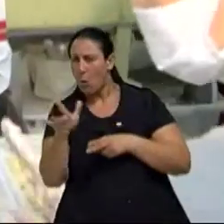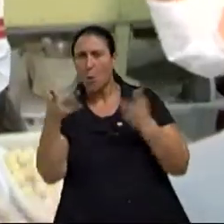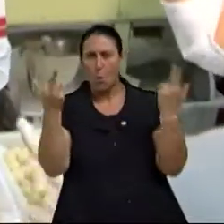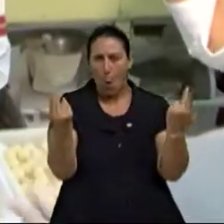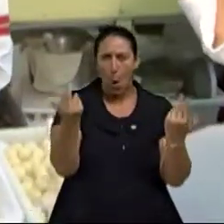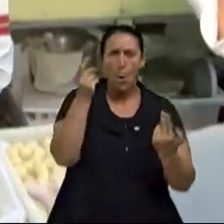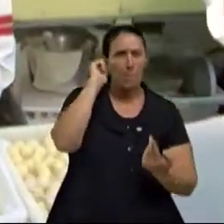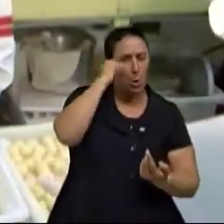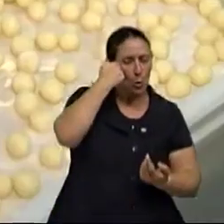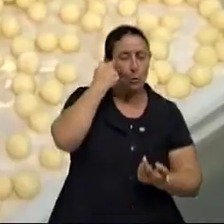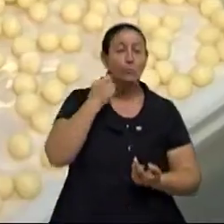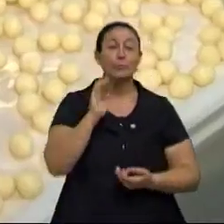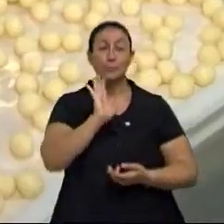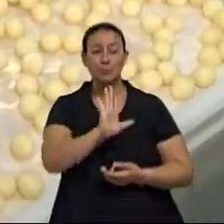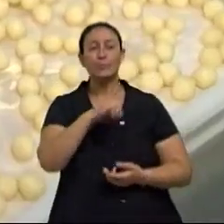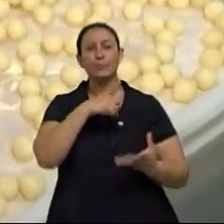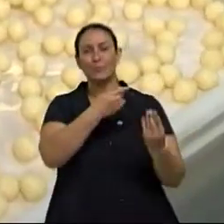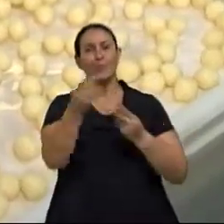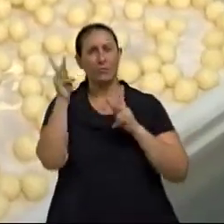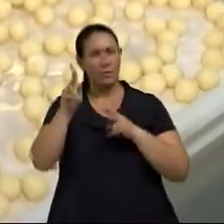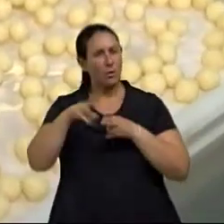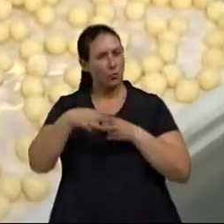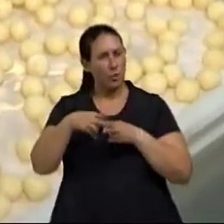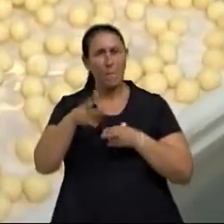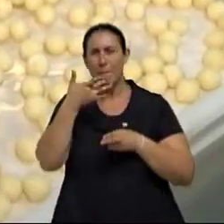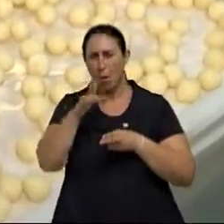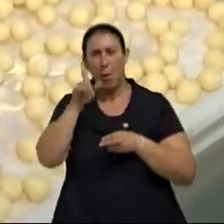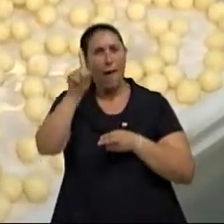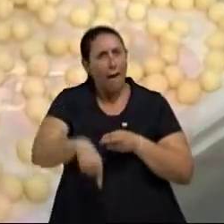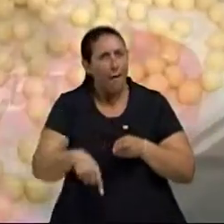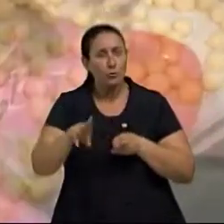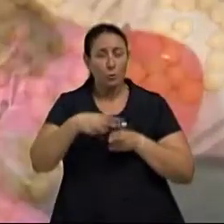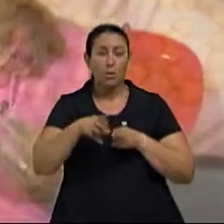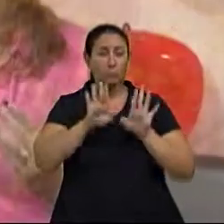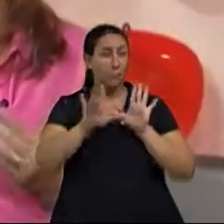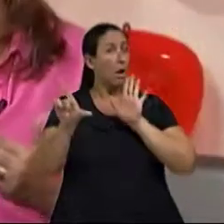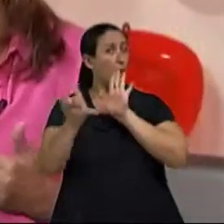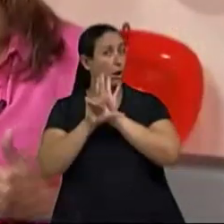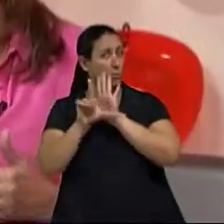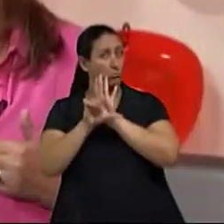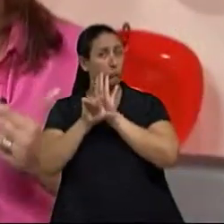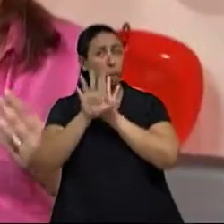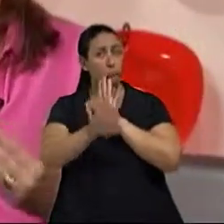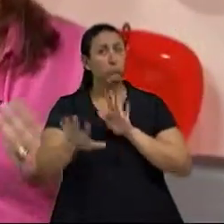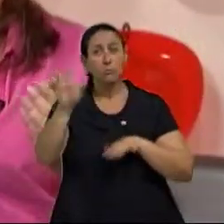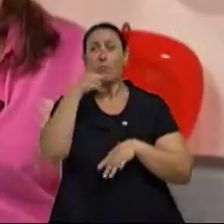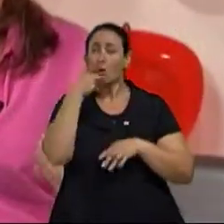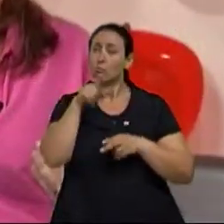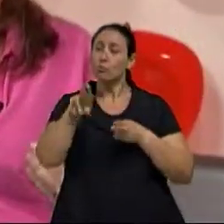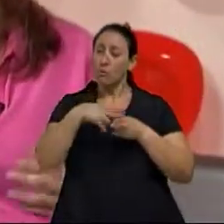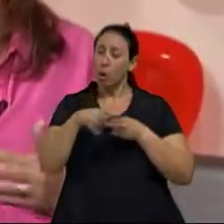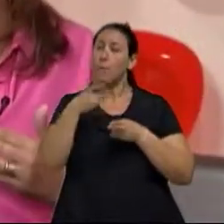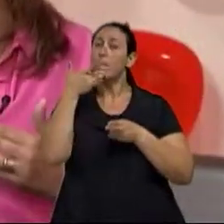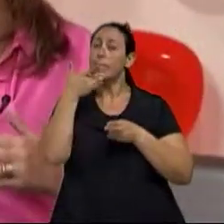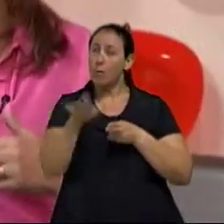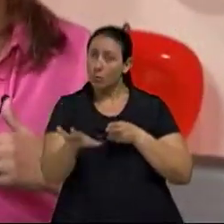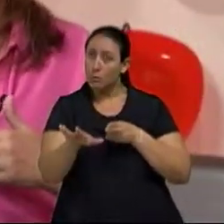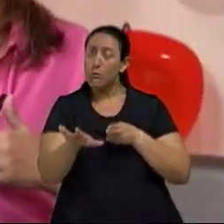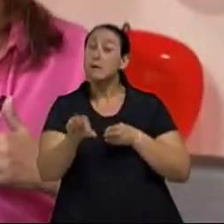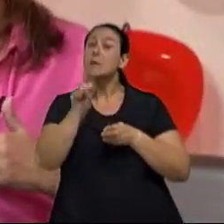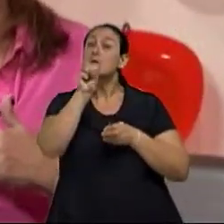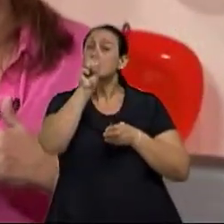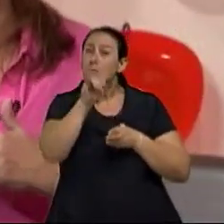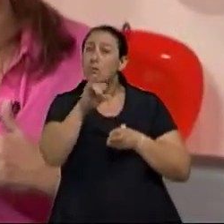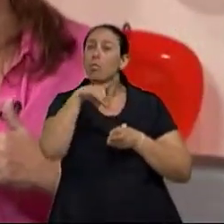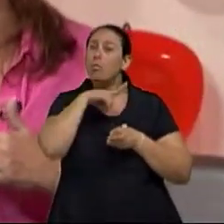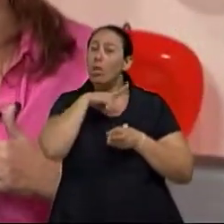na verdade, a senhora tem gente que pergunta, chocolate branco é chocolate? Pela legislação, chocolate branco é chocolate, desde